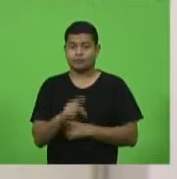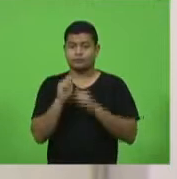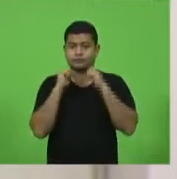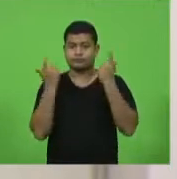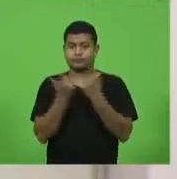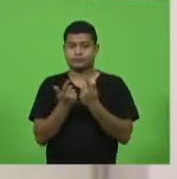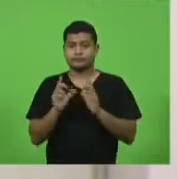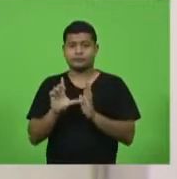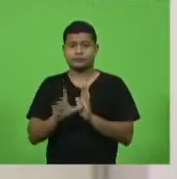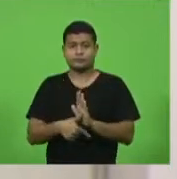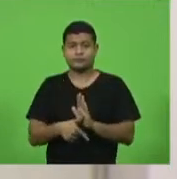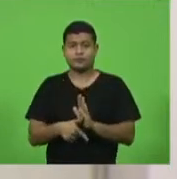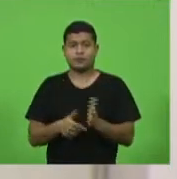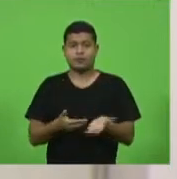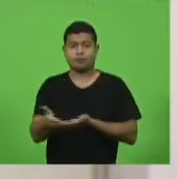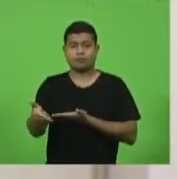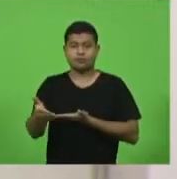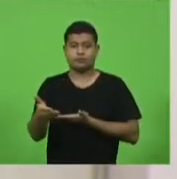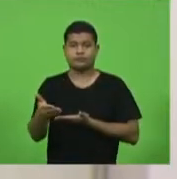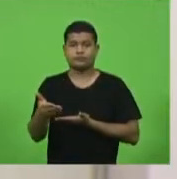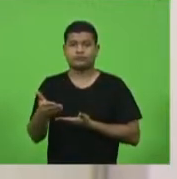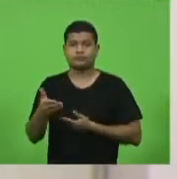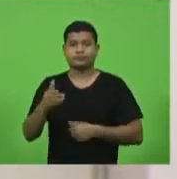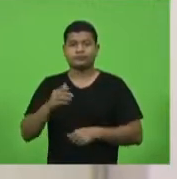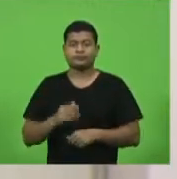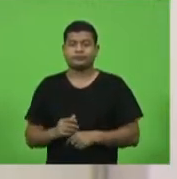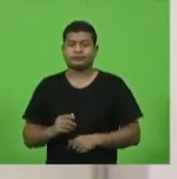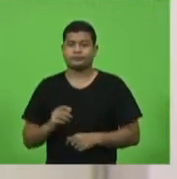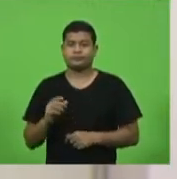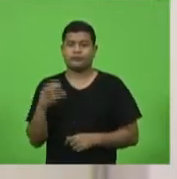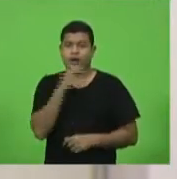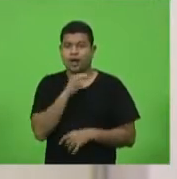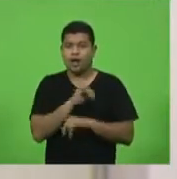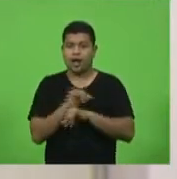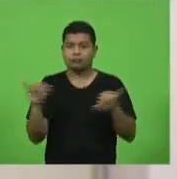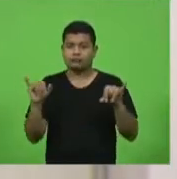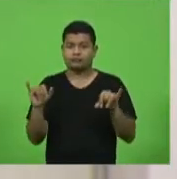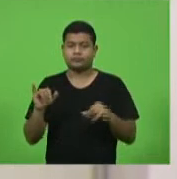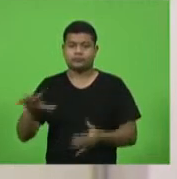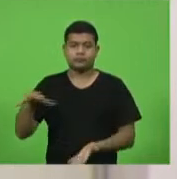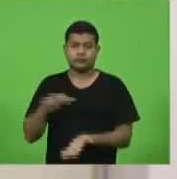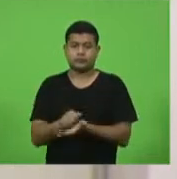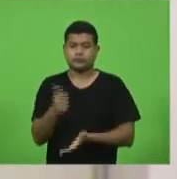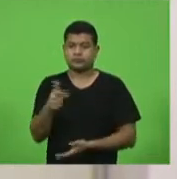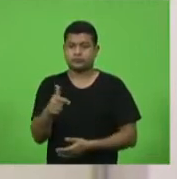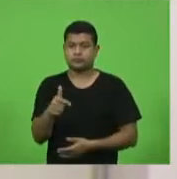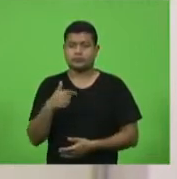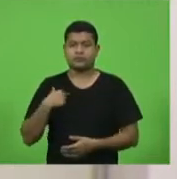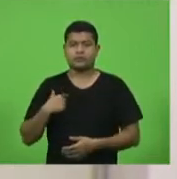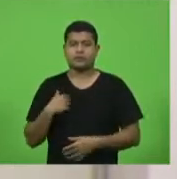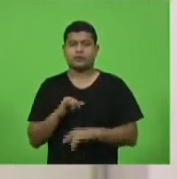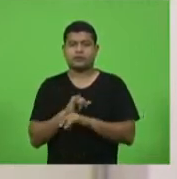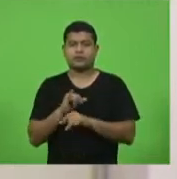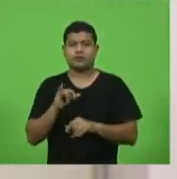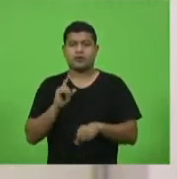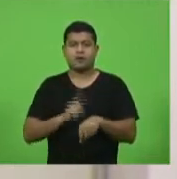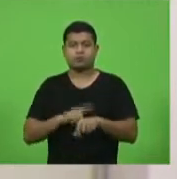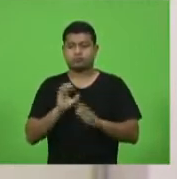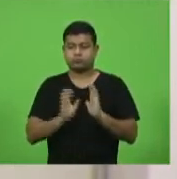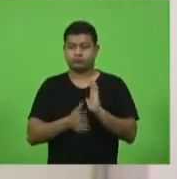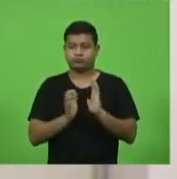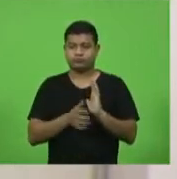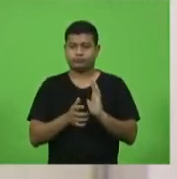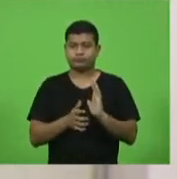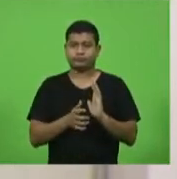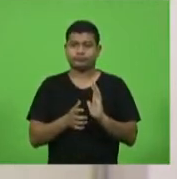adentrou no próximo horário, breves comunicações, não houve oradores inscritos, grande expediente. Nesse horário